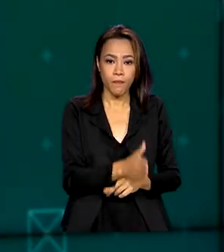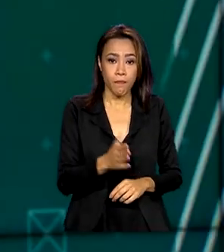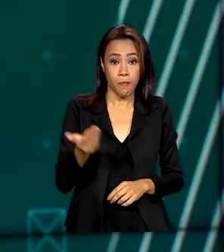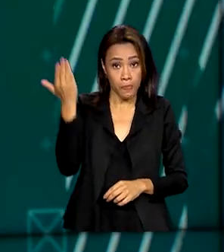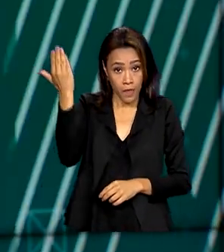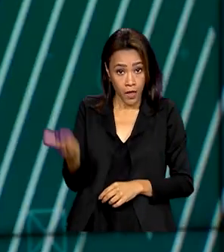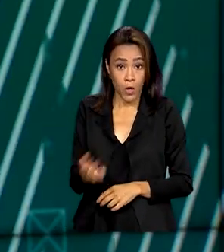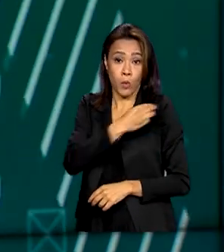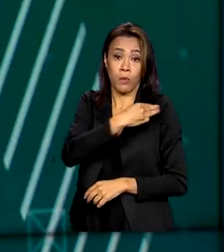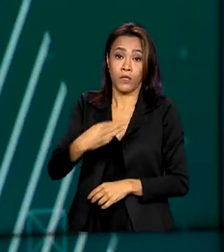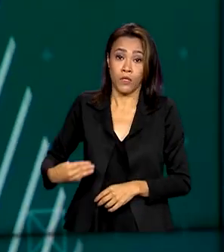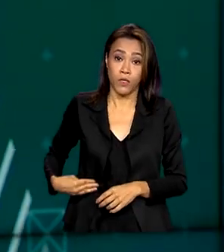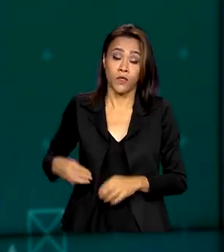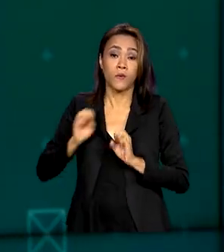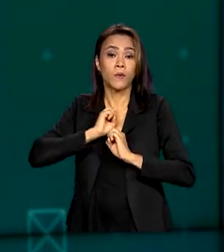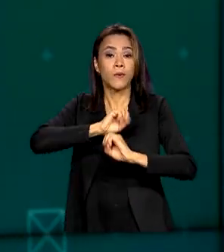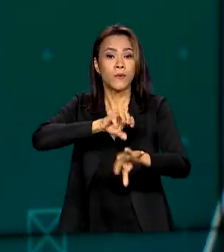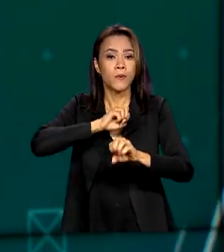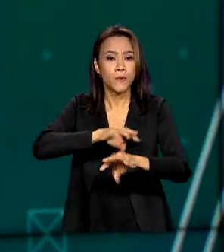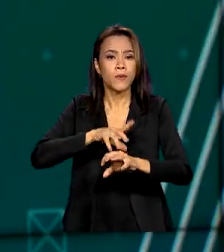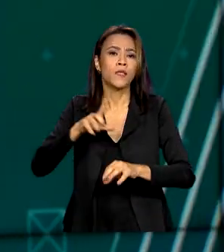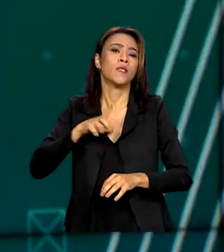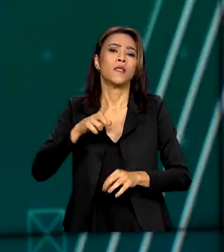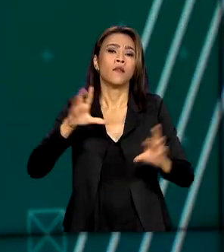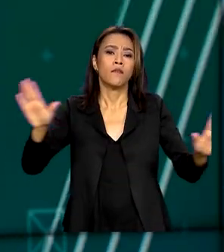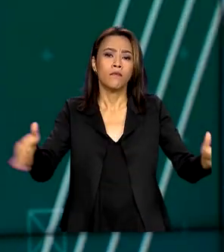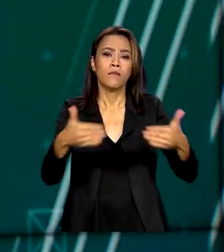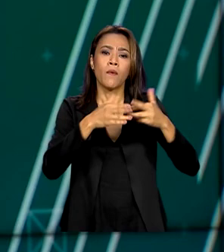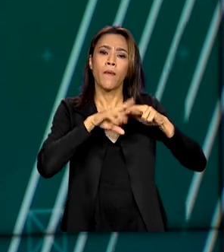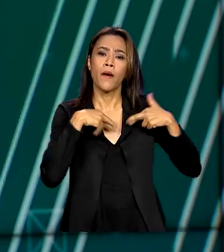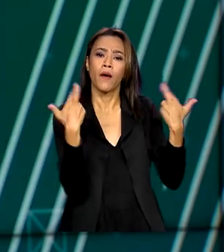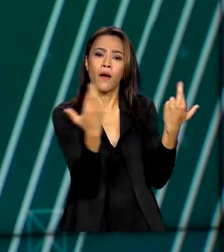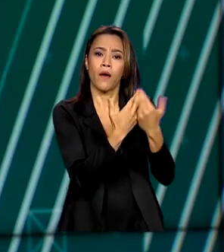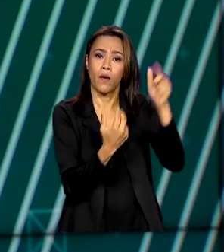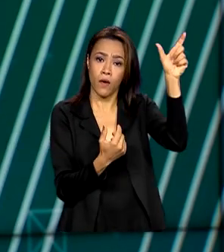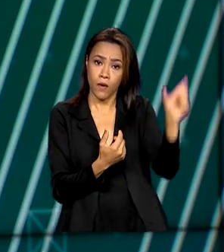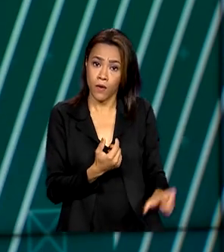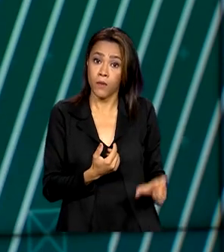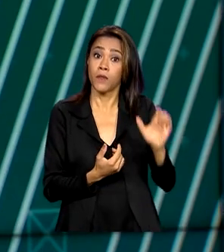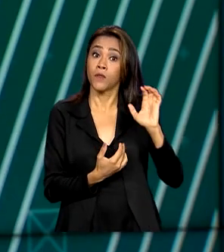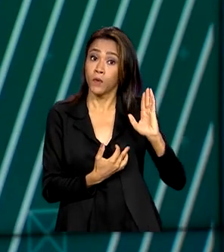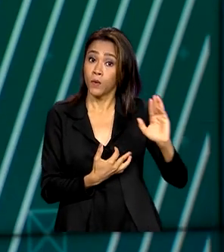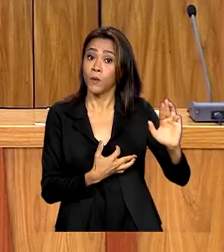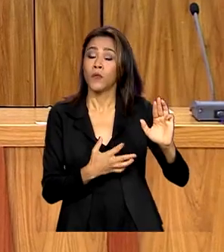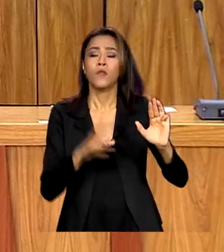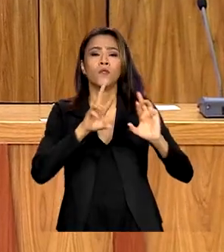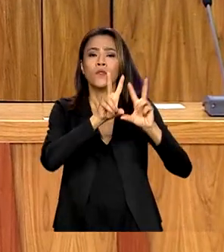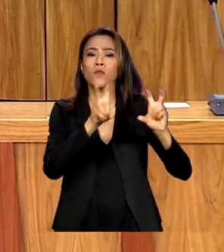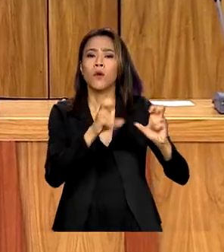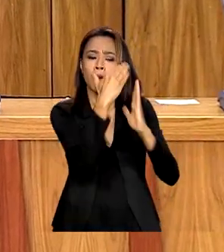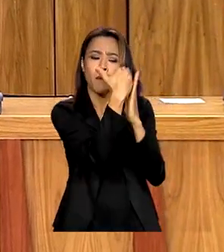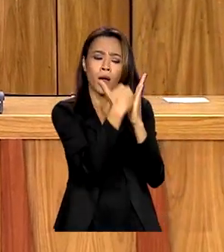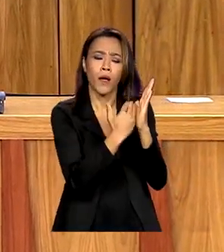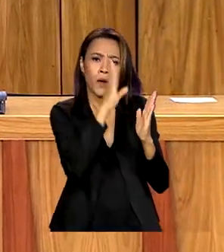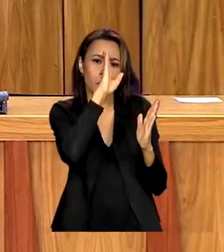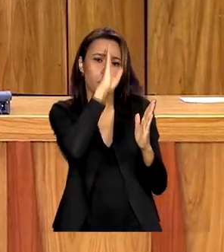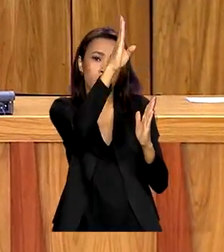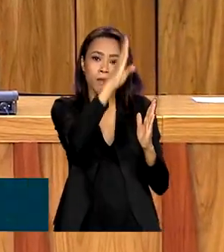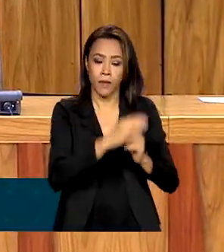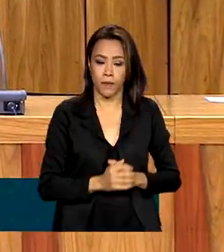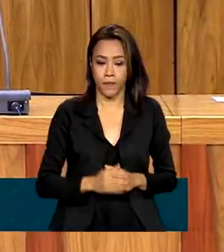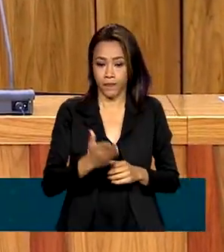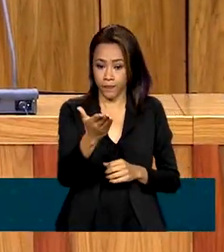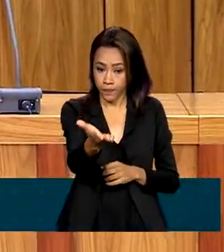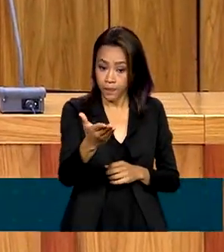Educação se reuniu com o presidente Lula para apresentar um levantamento inicial de prioridades. Após reunião